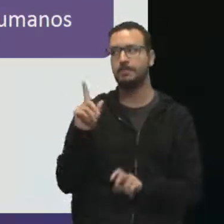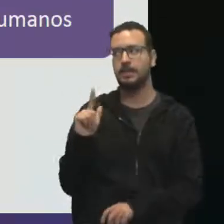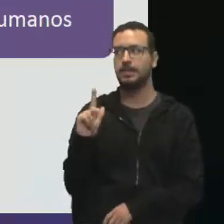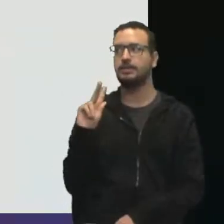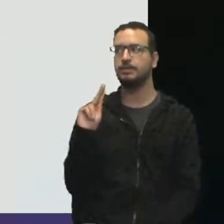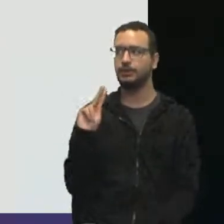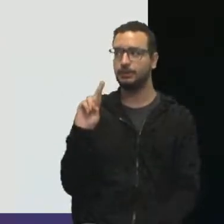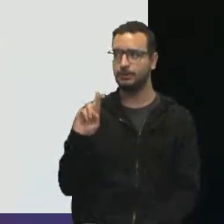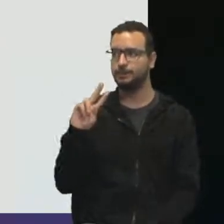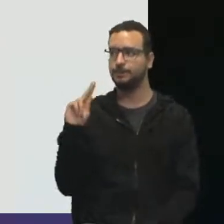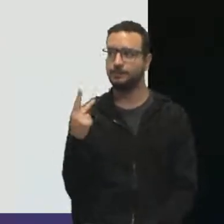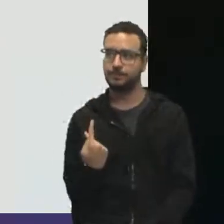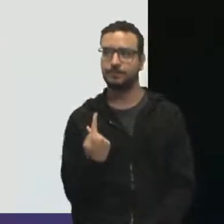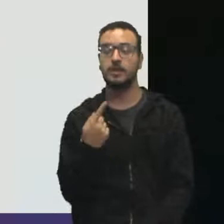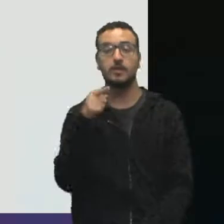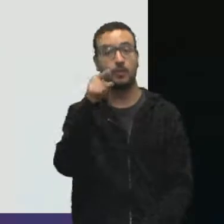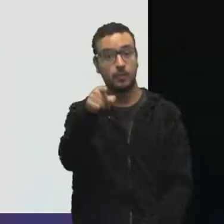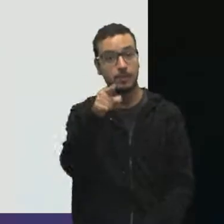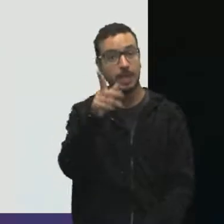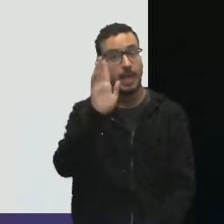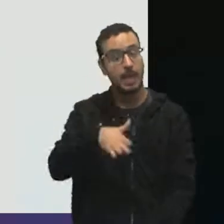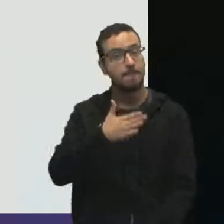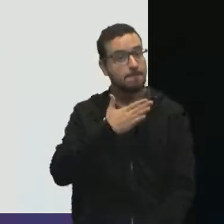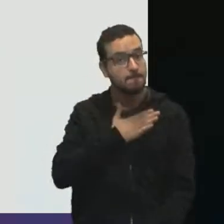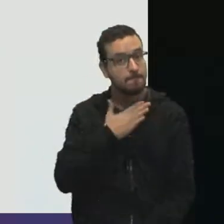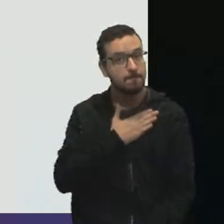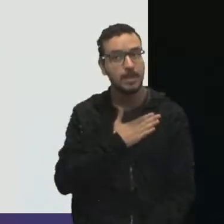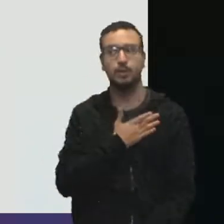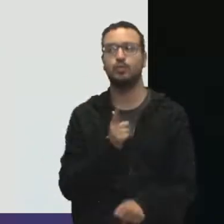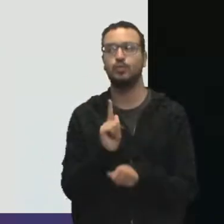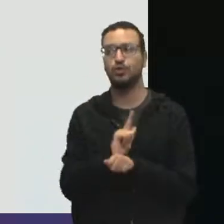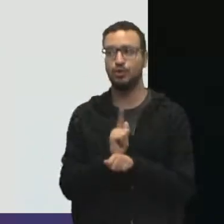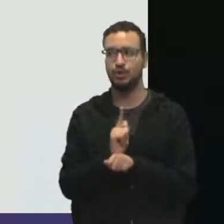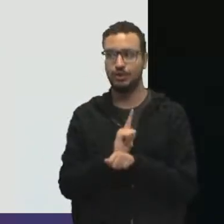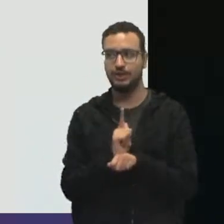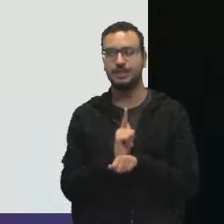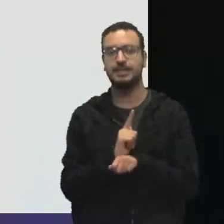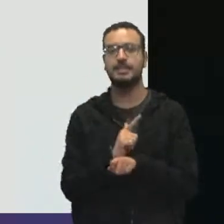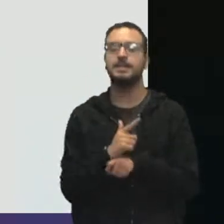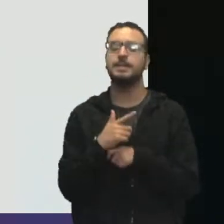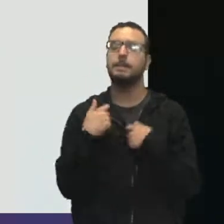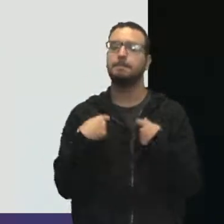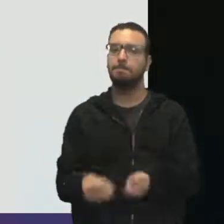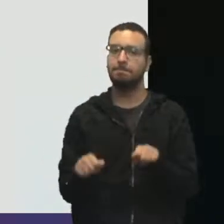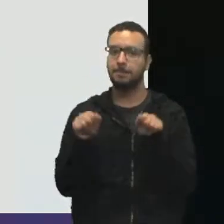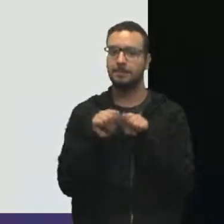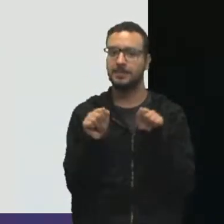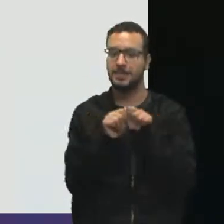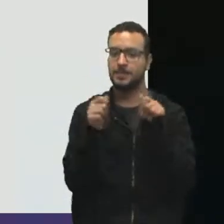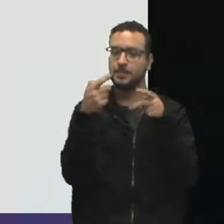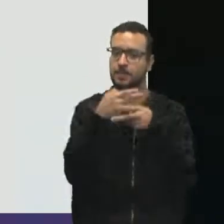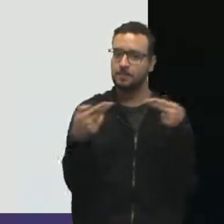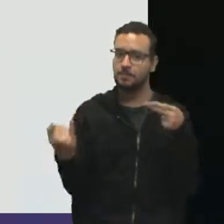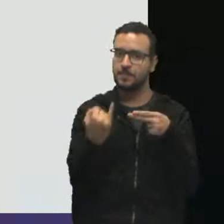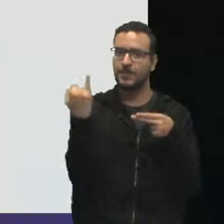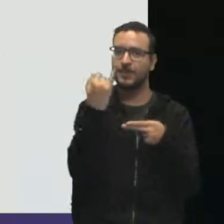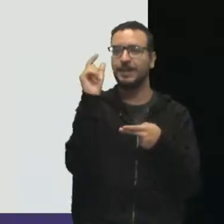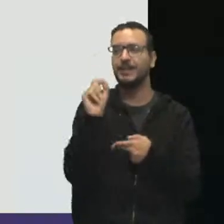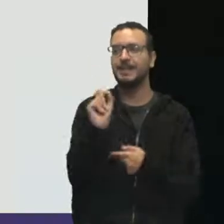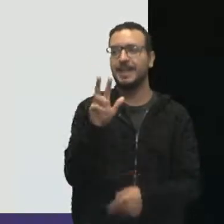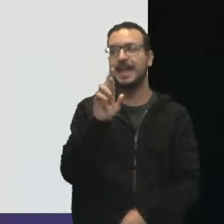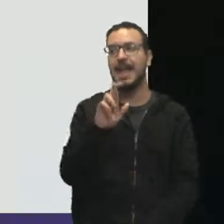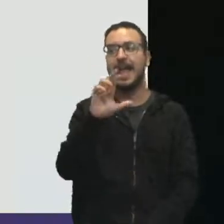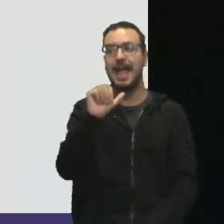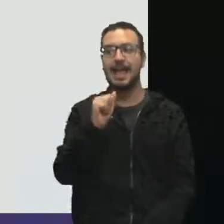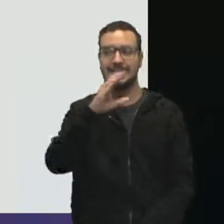de recursos humanos. E você, como meu gerente de projetos, vai ter que fazer uma coisa muito importante, que é a nossa matriz RACI ou